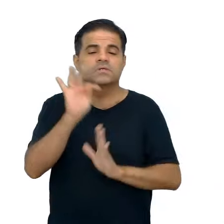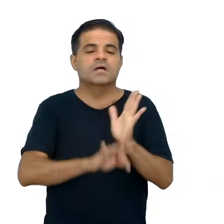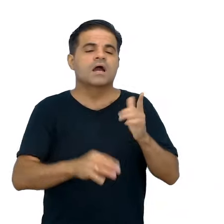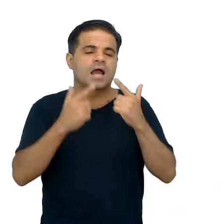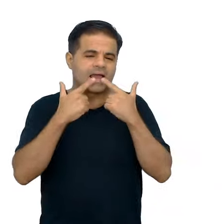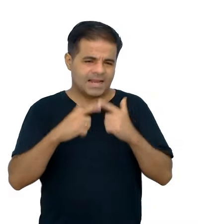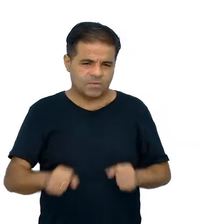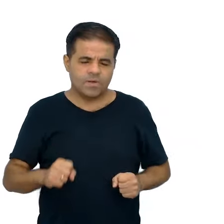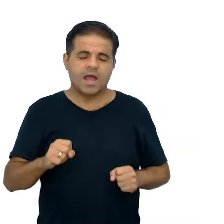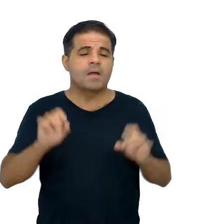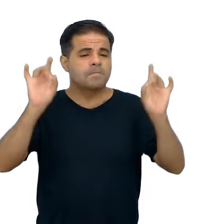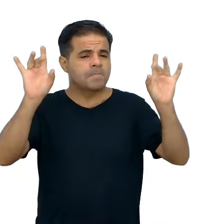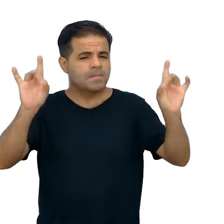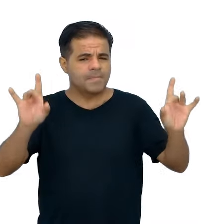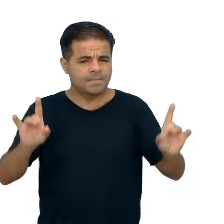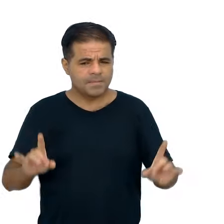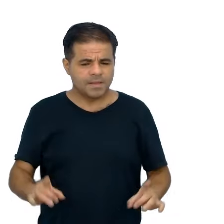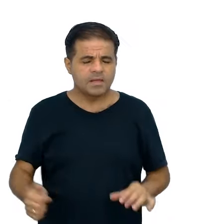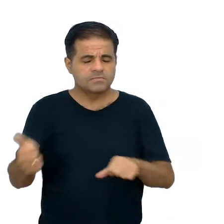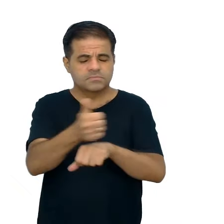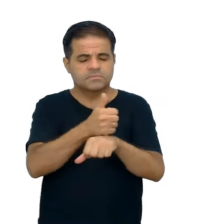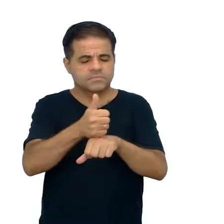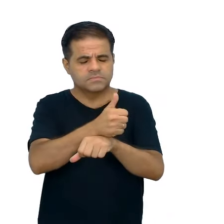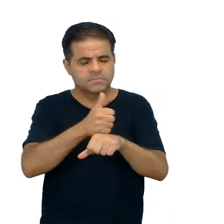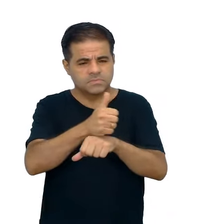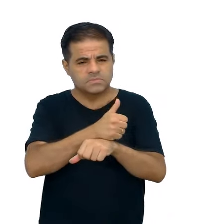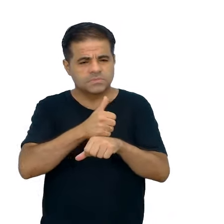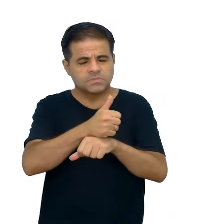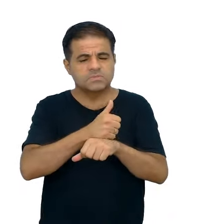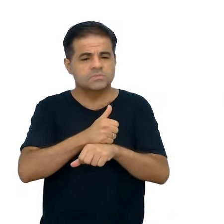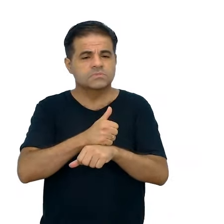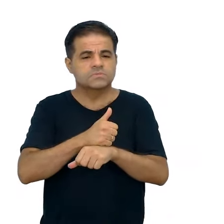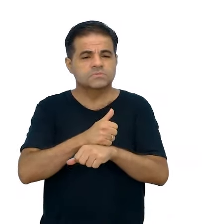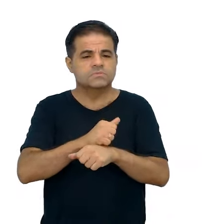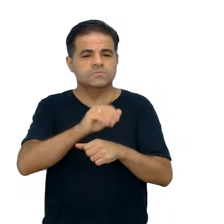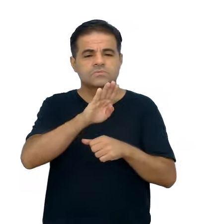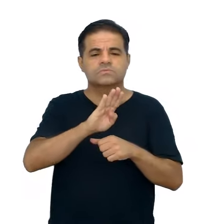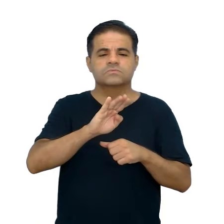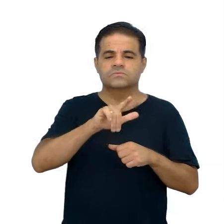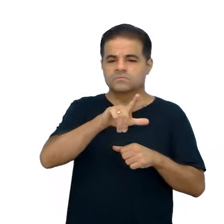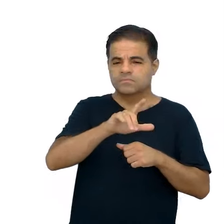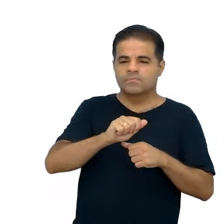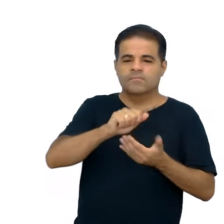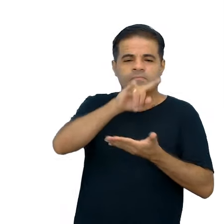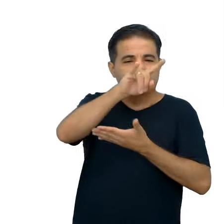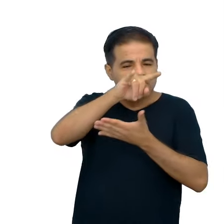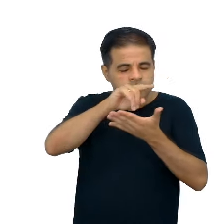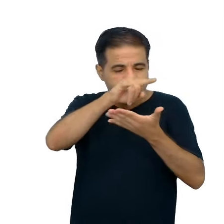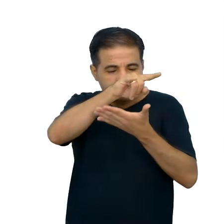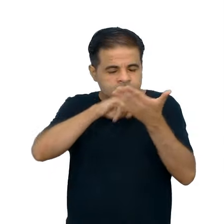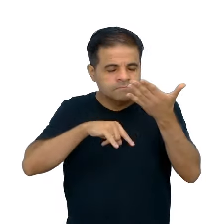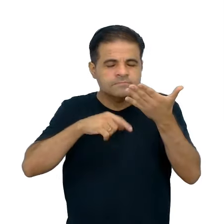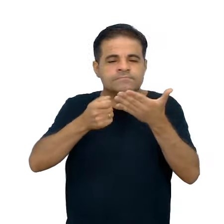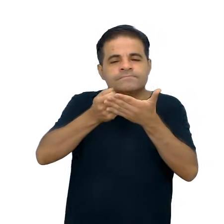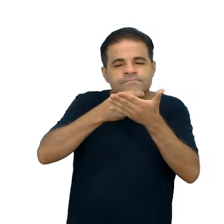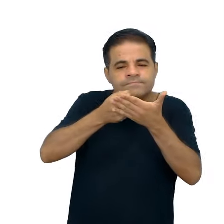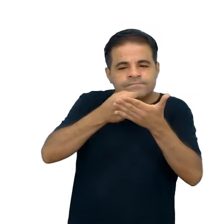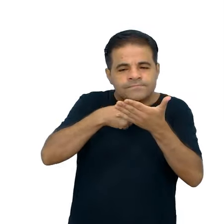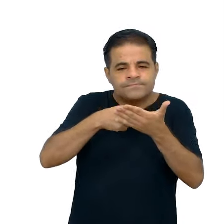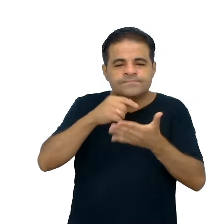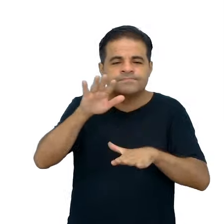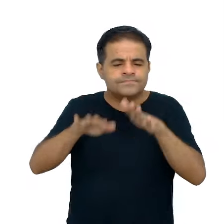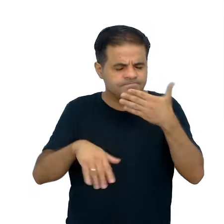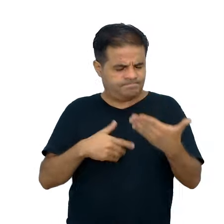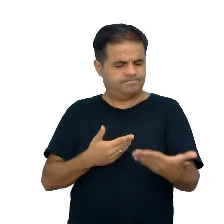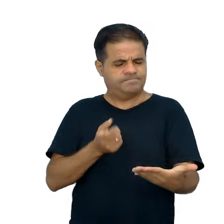linguagem tão específica das carreiras, ou até mesmo aquelas bulas de remédio, né, muitas vezes nós lemos e temos que, às